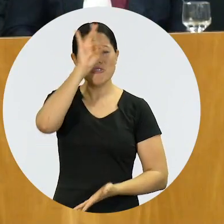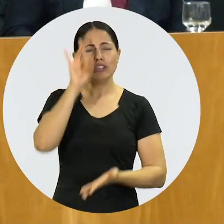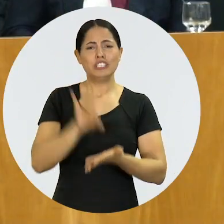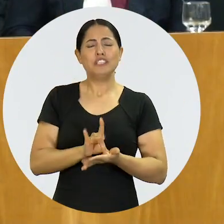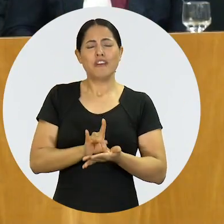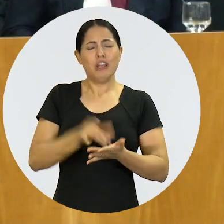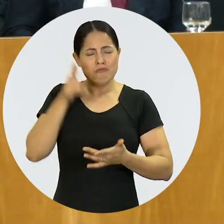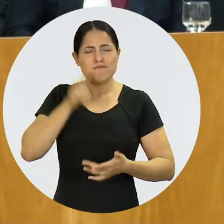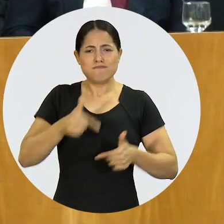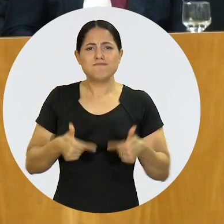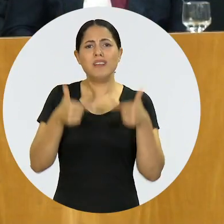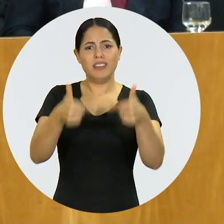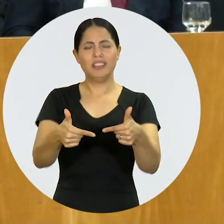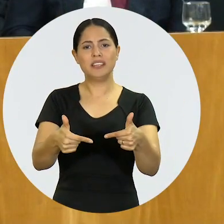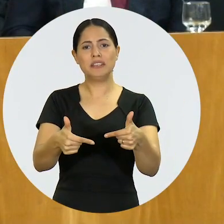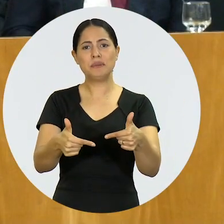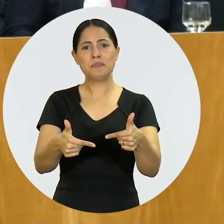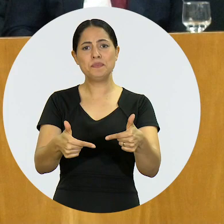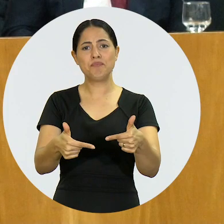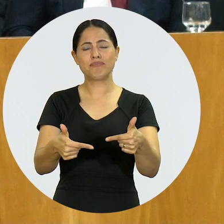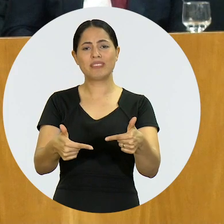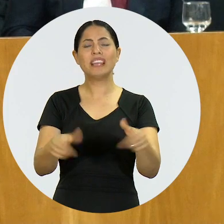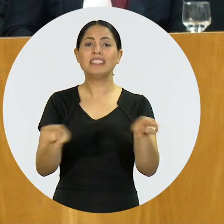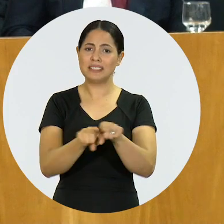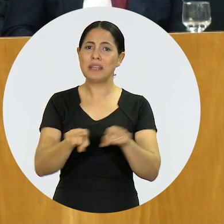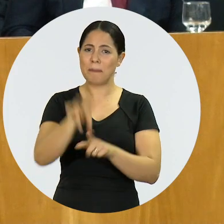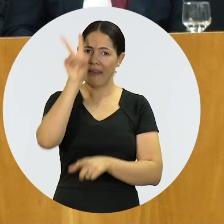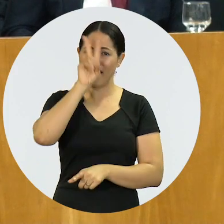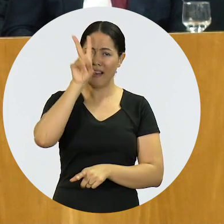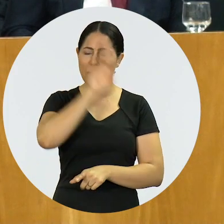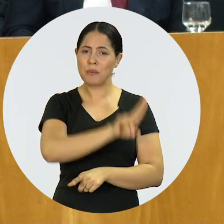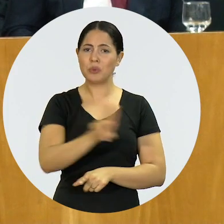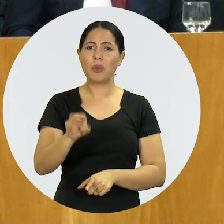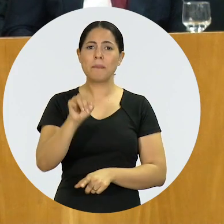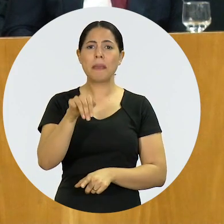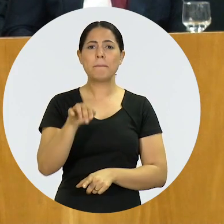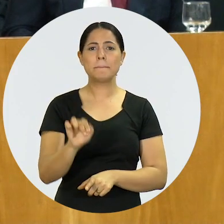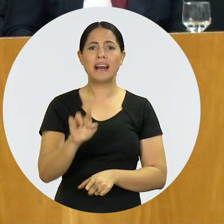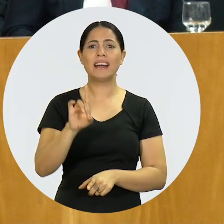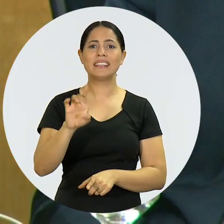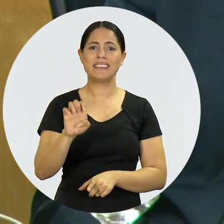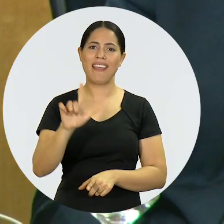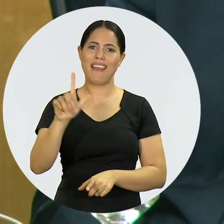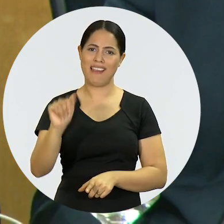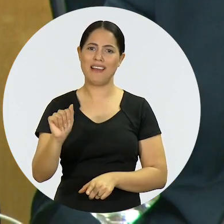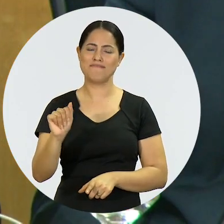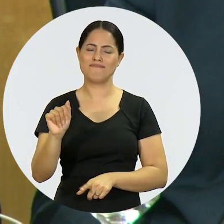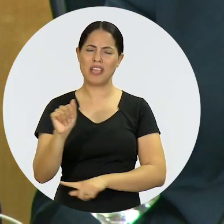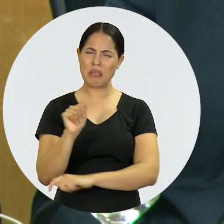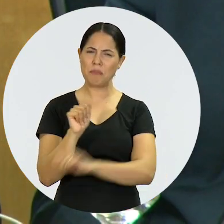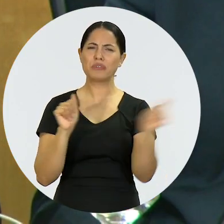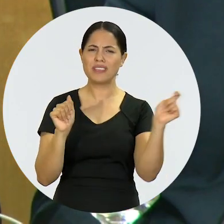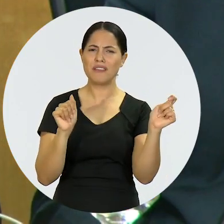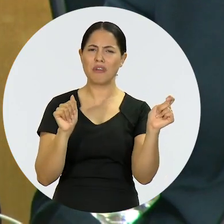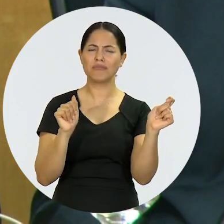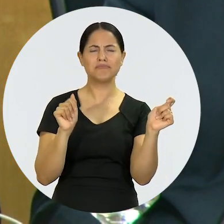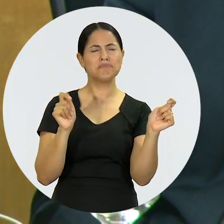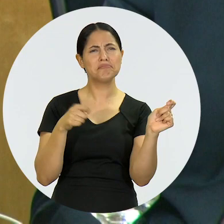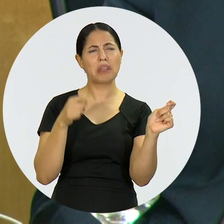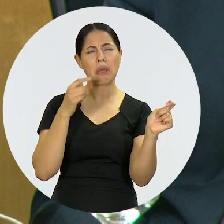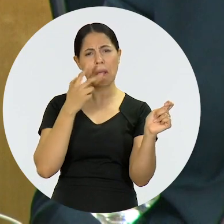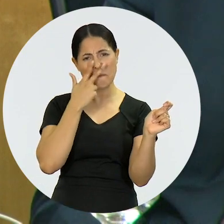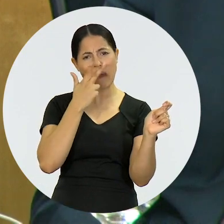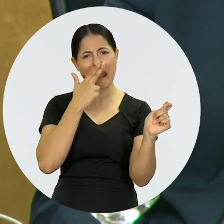advocacia brasileira, se tornasse uma realidade. E aqui quero lembrar Mandela, tudo parece impossível